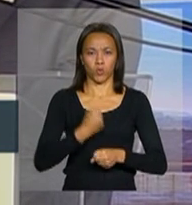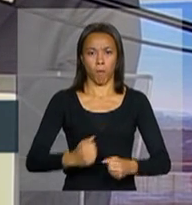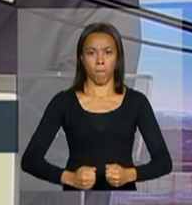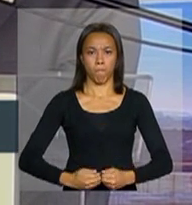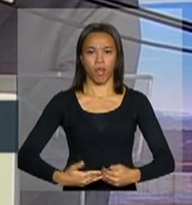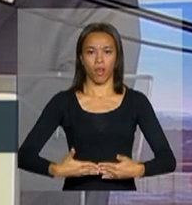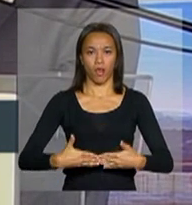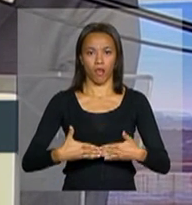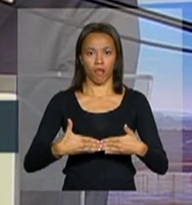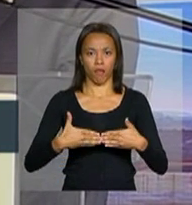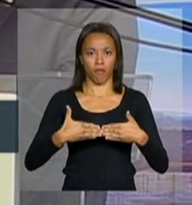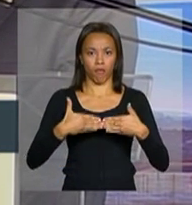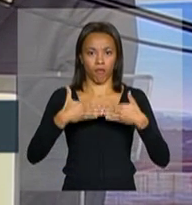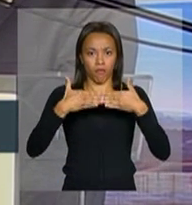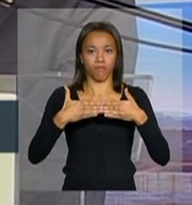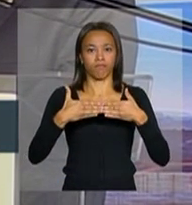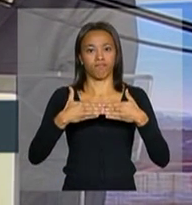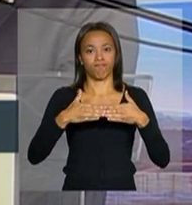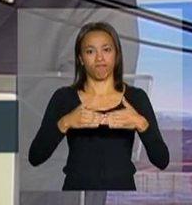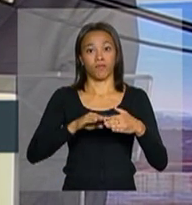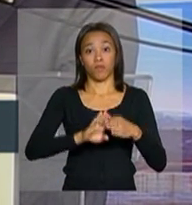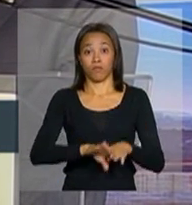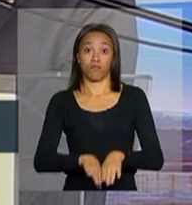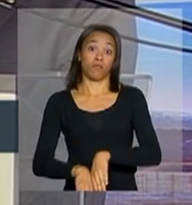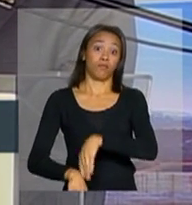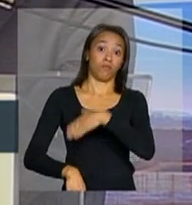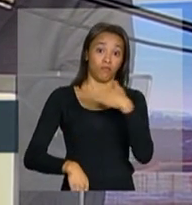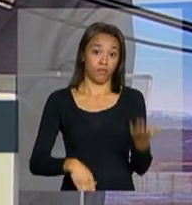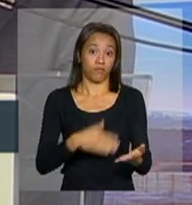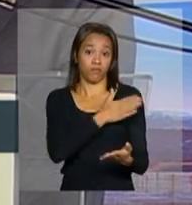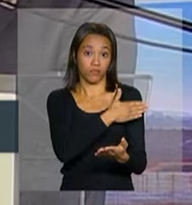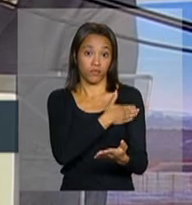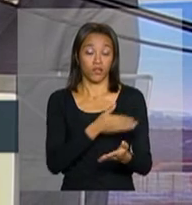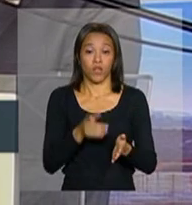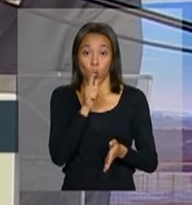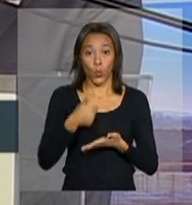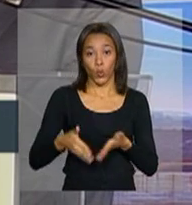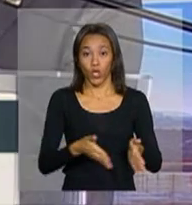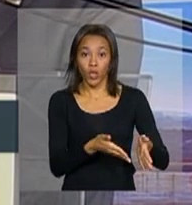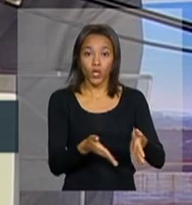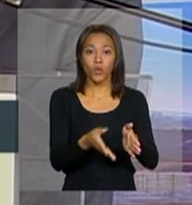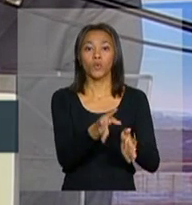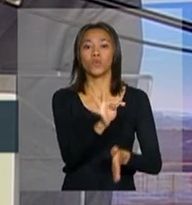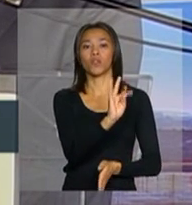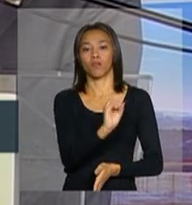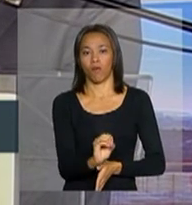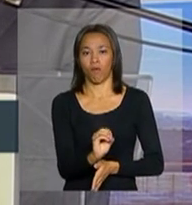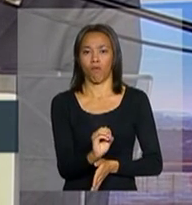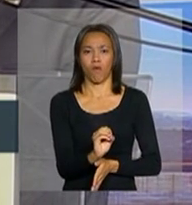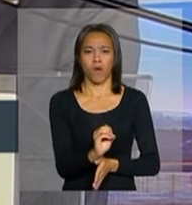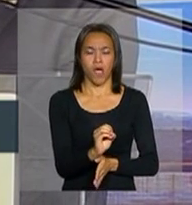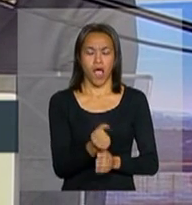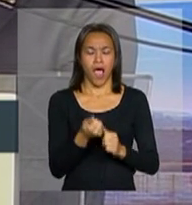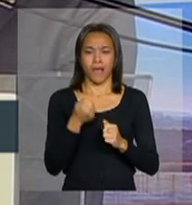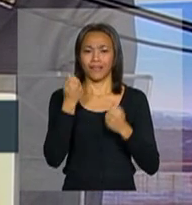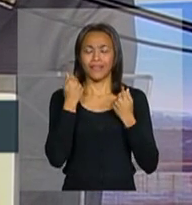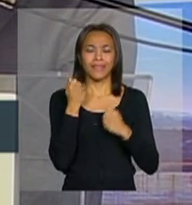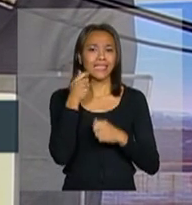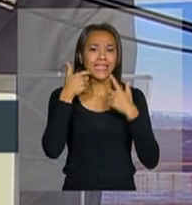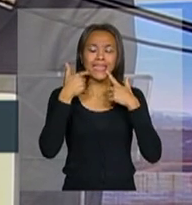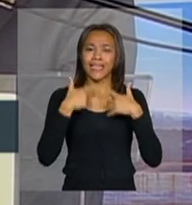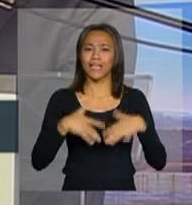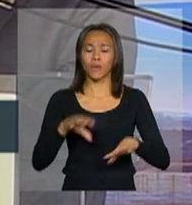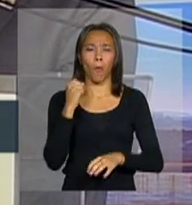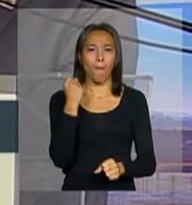da margem esquerda do nosso rio Tocantins, a natureza formou uma pedra